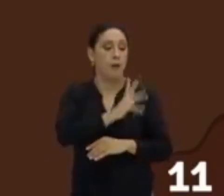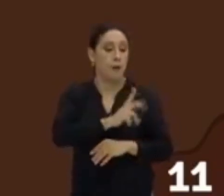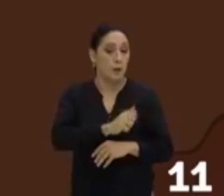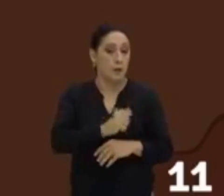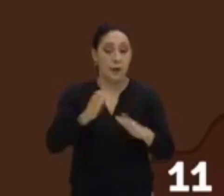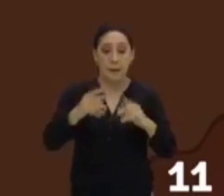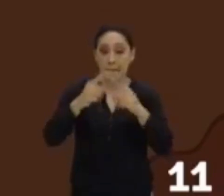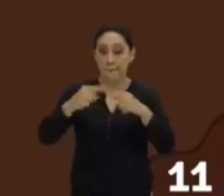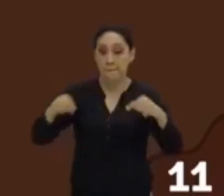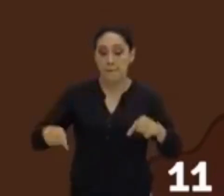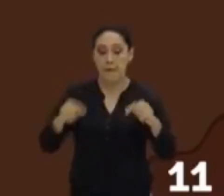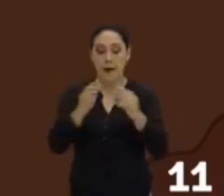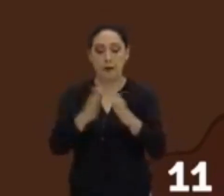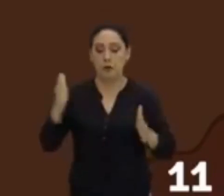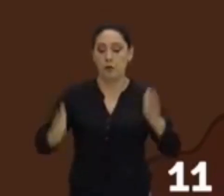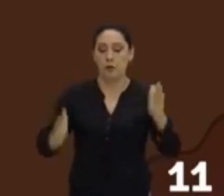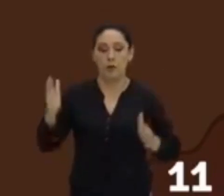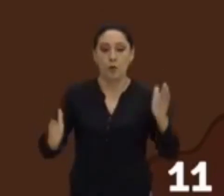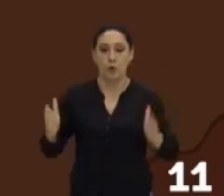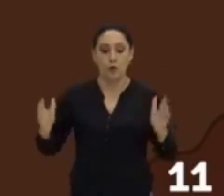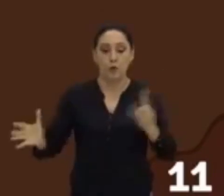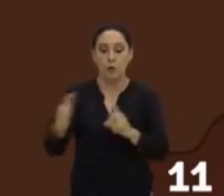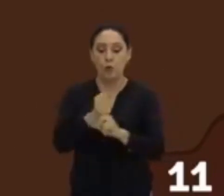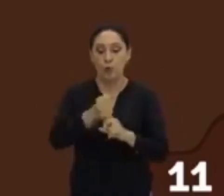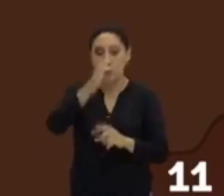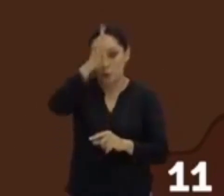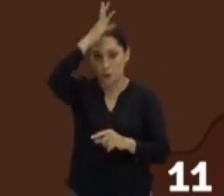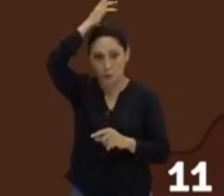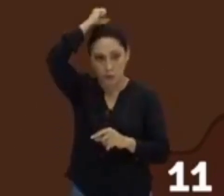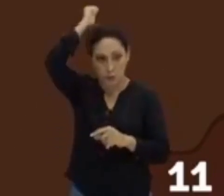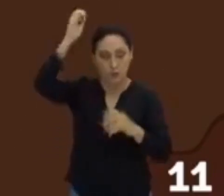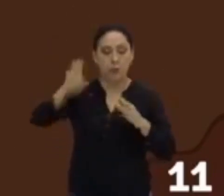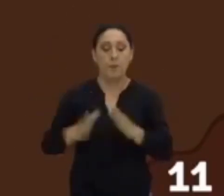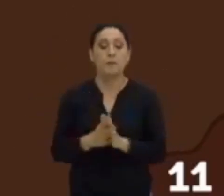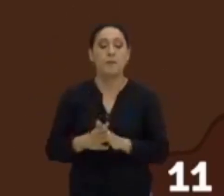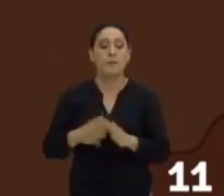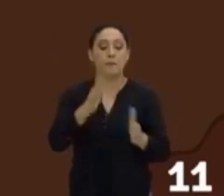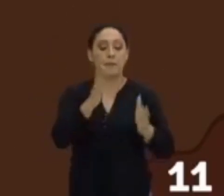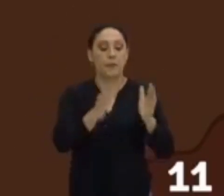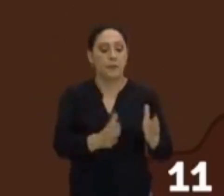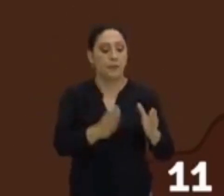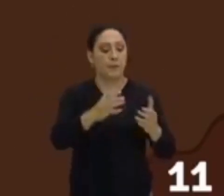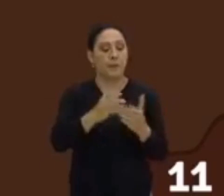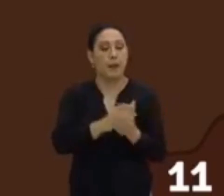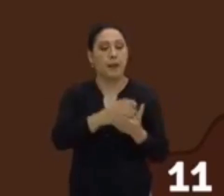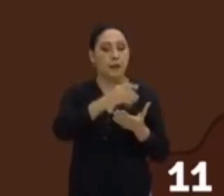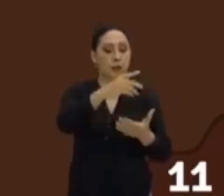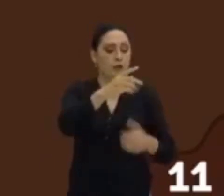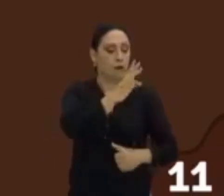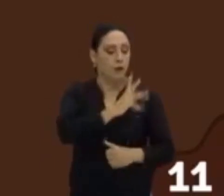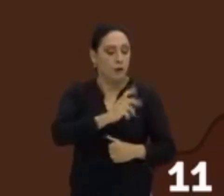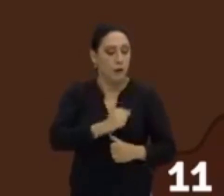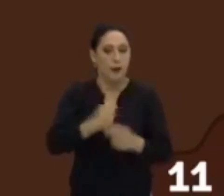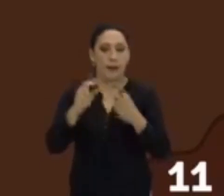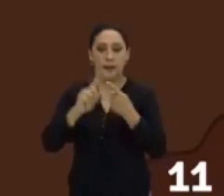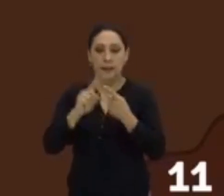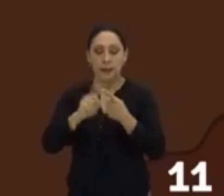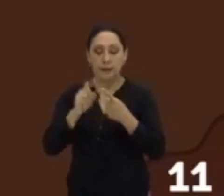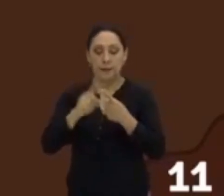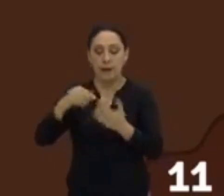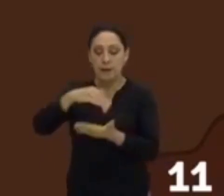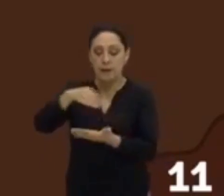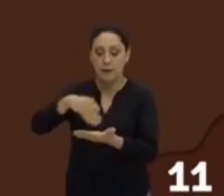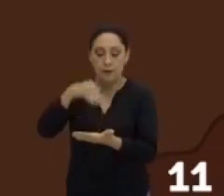No entanto, durante a expansão do Império Romano, o território da Palestina, assim como o Oriente